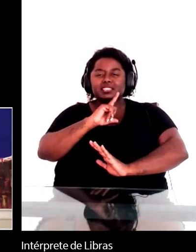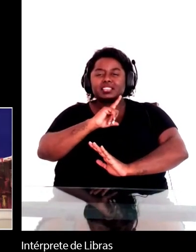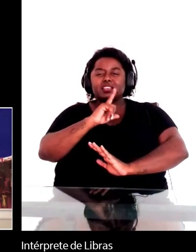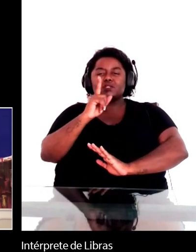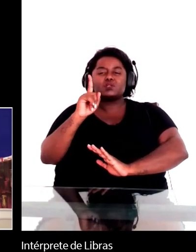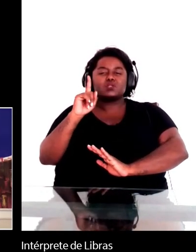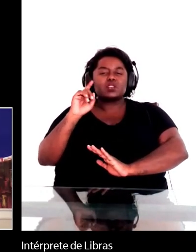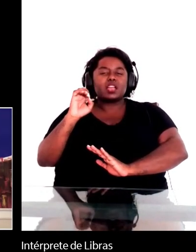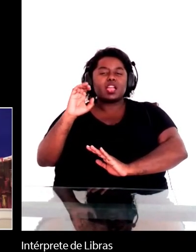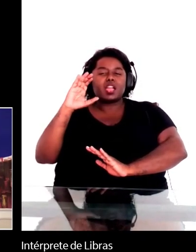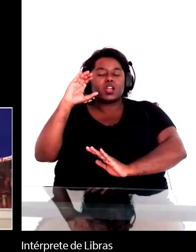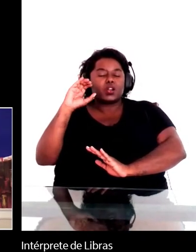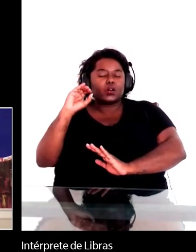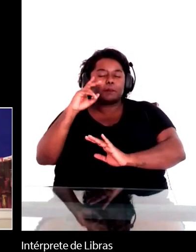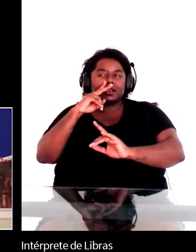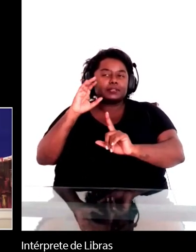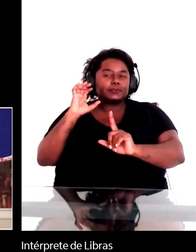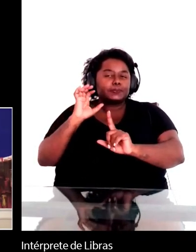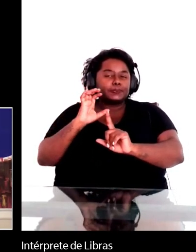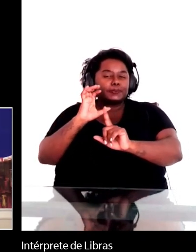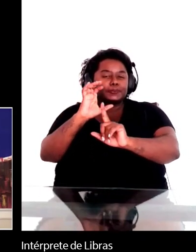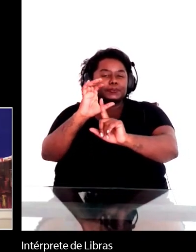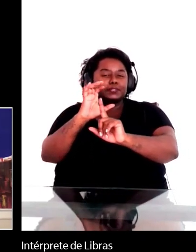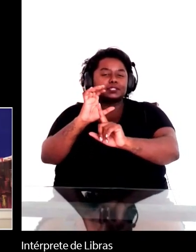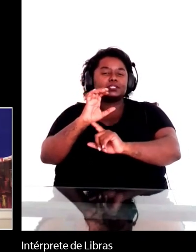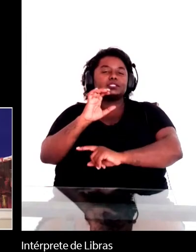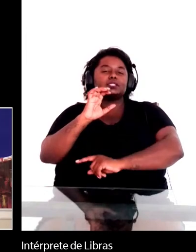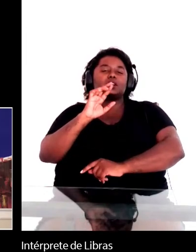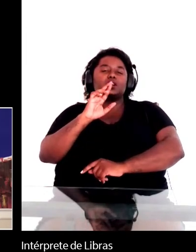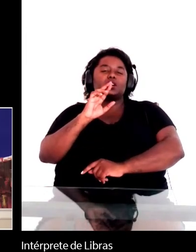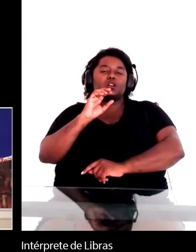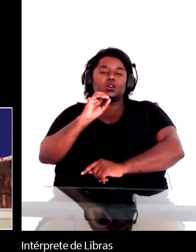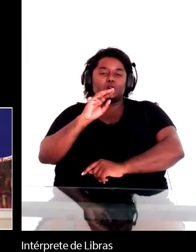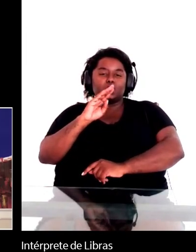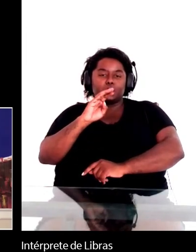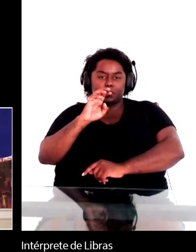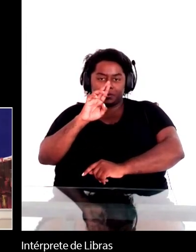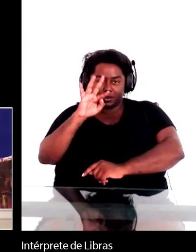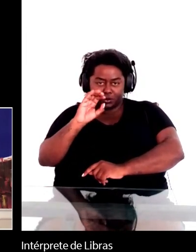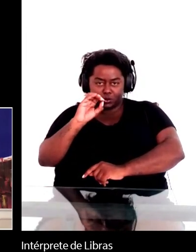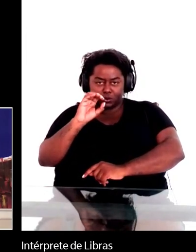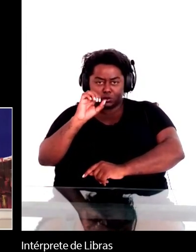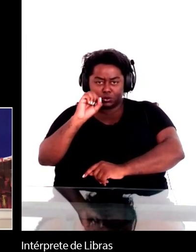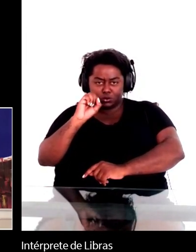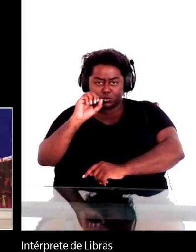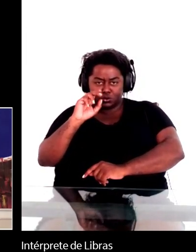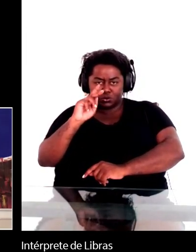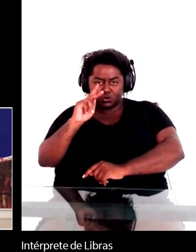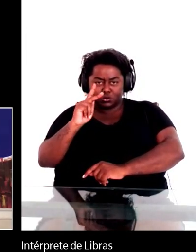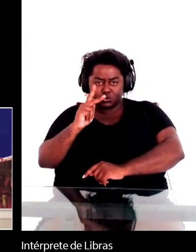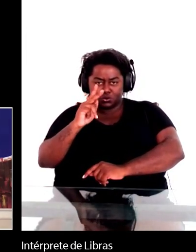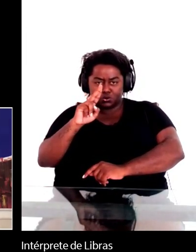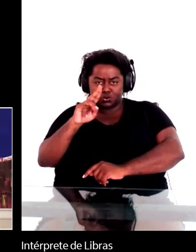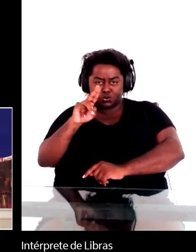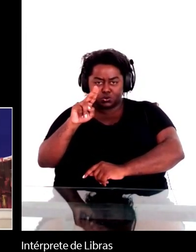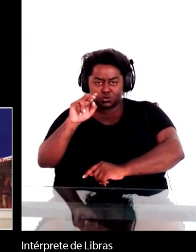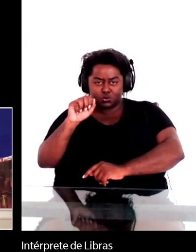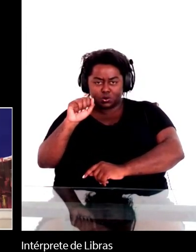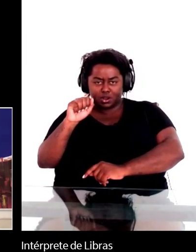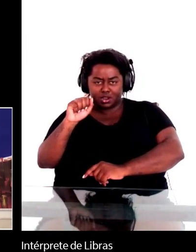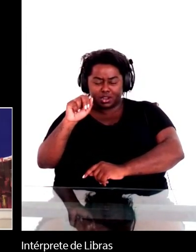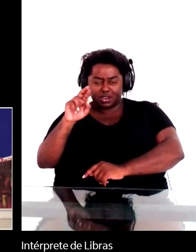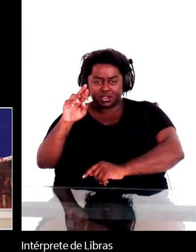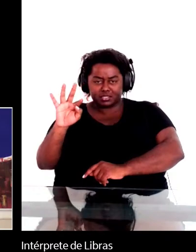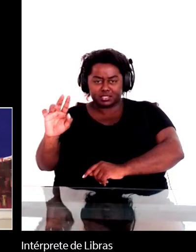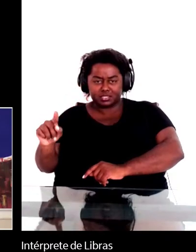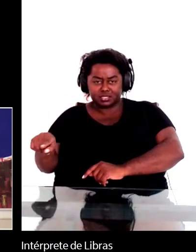no famoso ensaio nacional por subtração posteriormente um muito importante especialista em naturalismo no